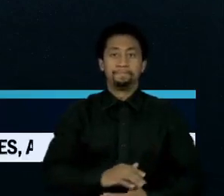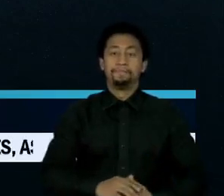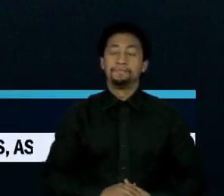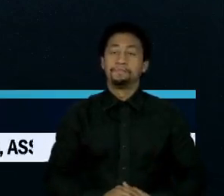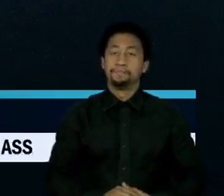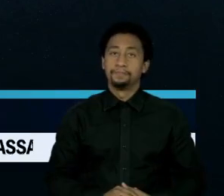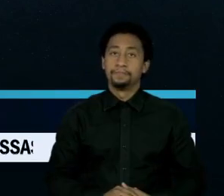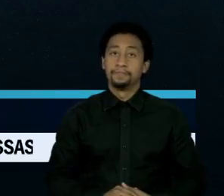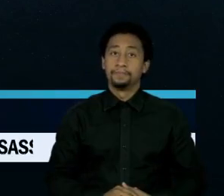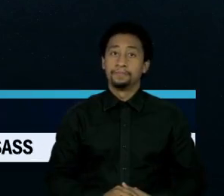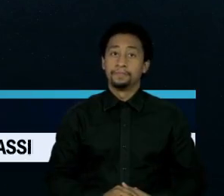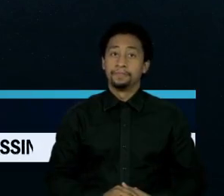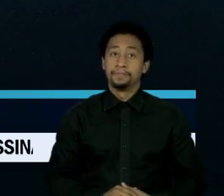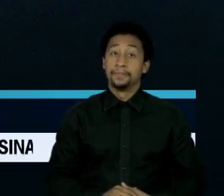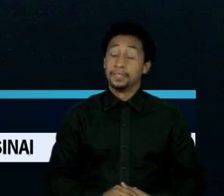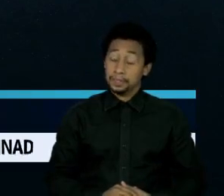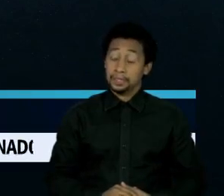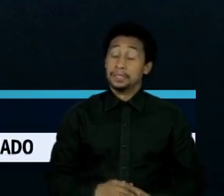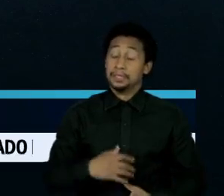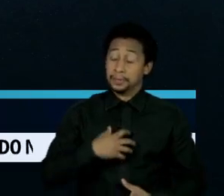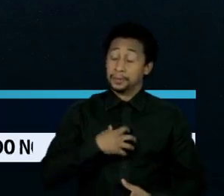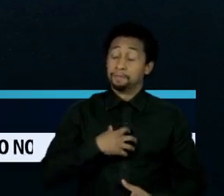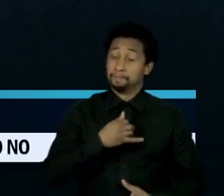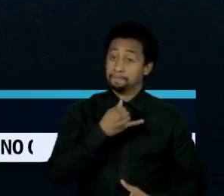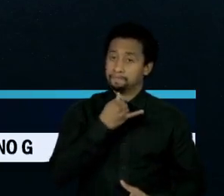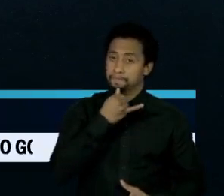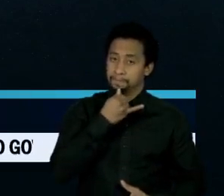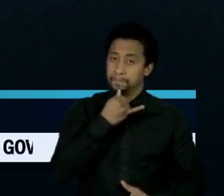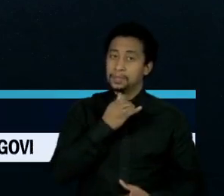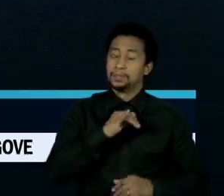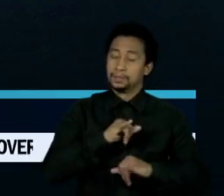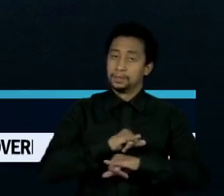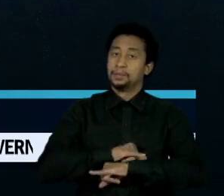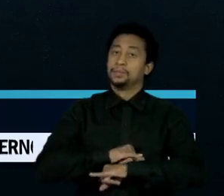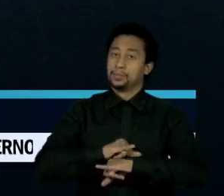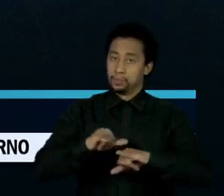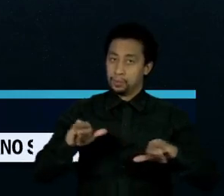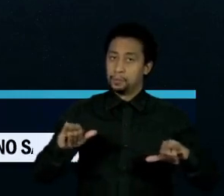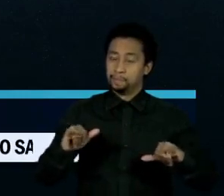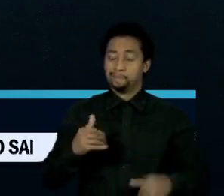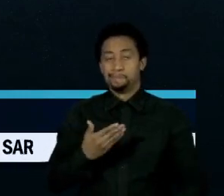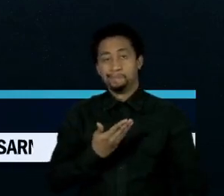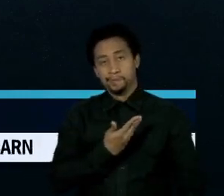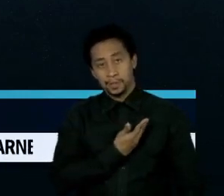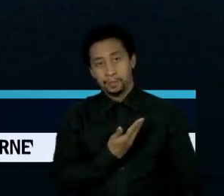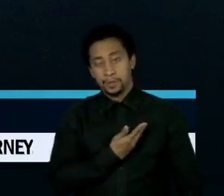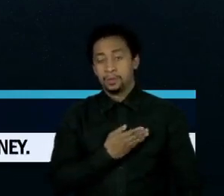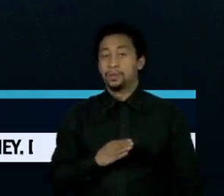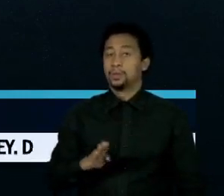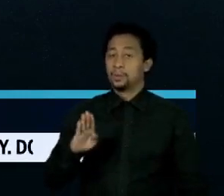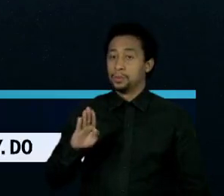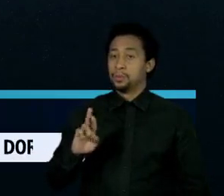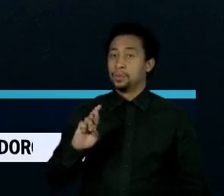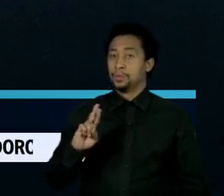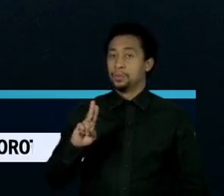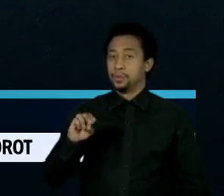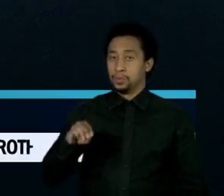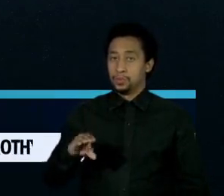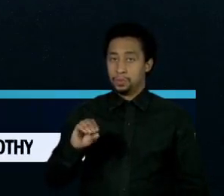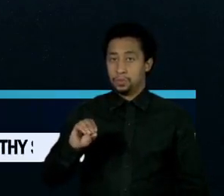É com muita tristeza que nós anunciamos que nosso amigo Bruno de Araújo Pereira,